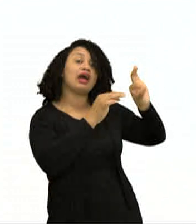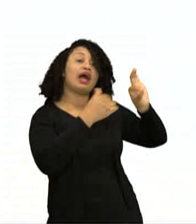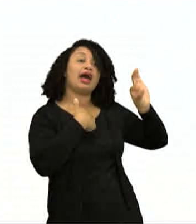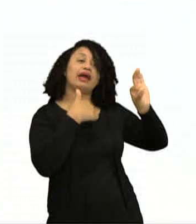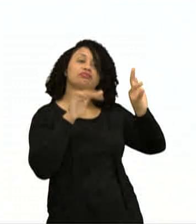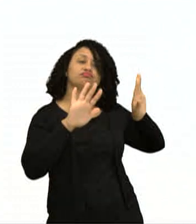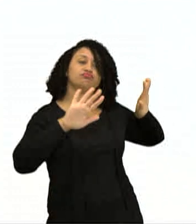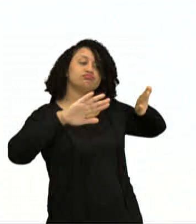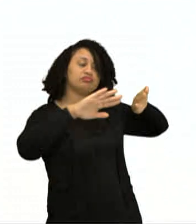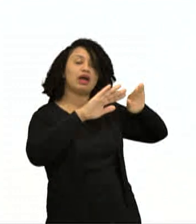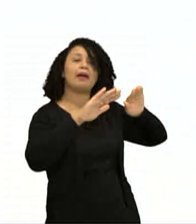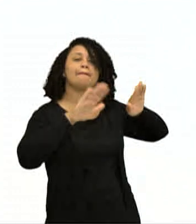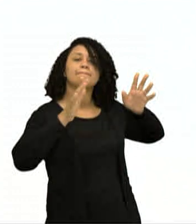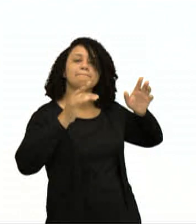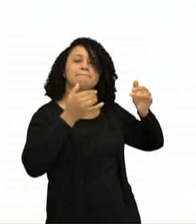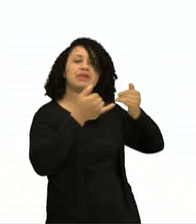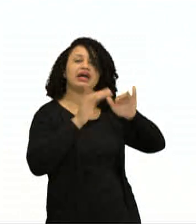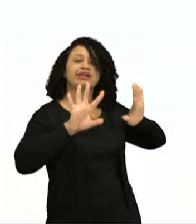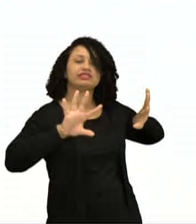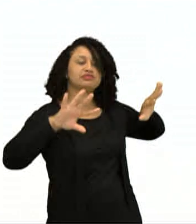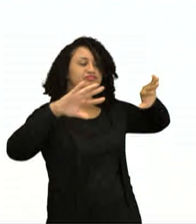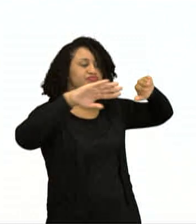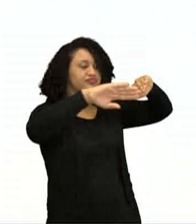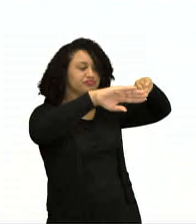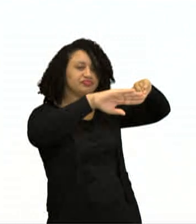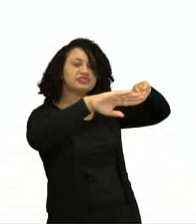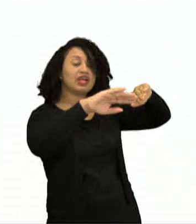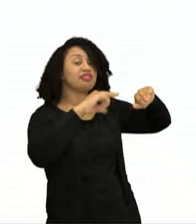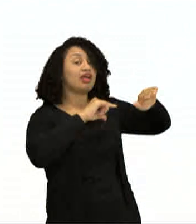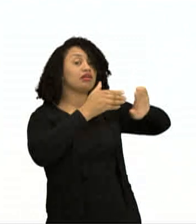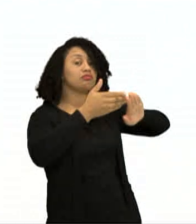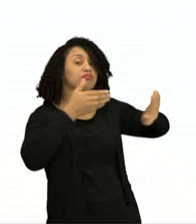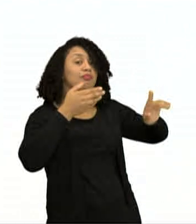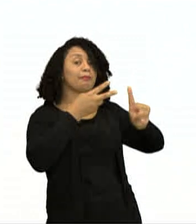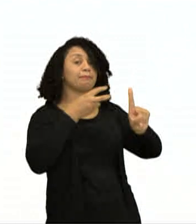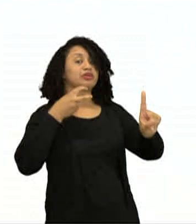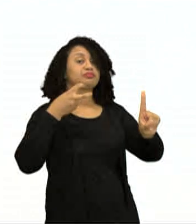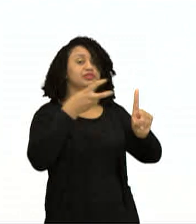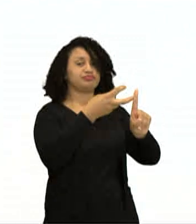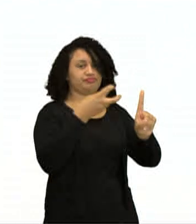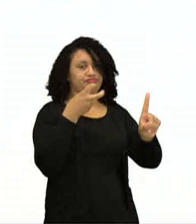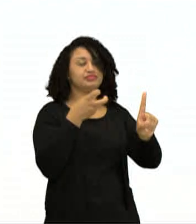criando assim mais realismo nessas pinturas.